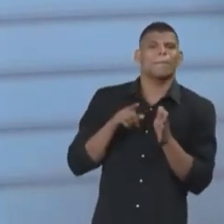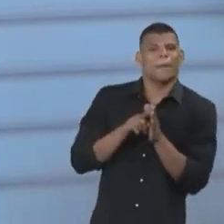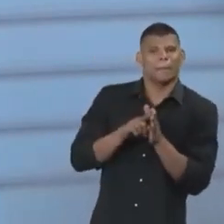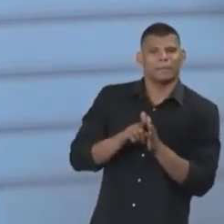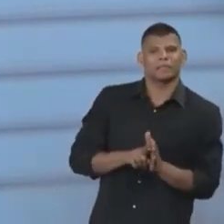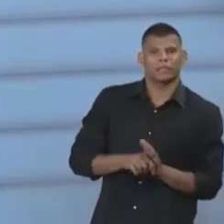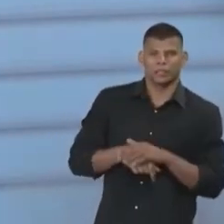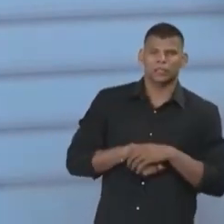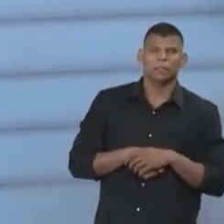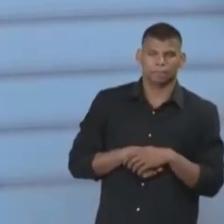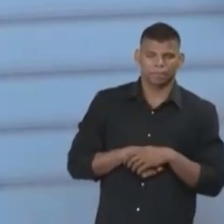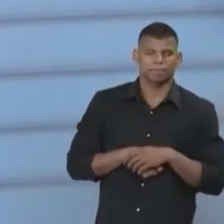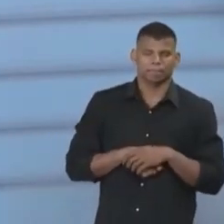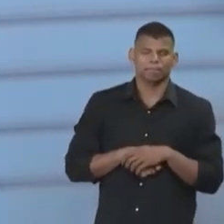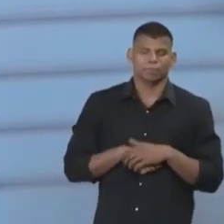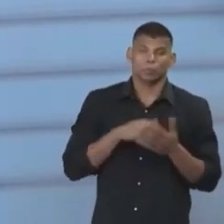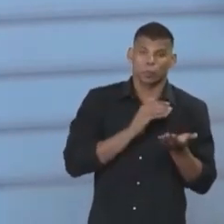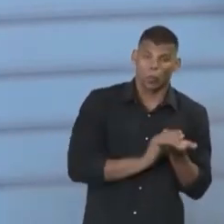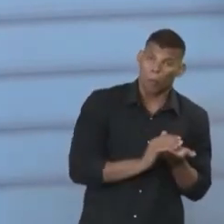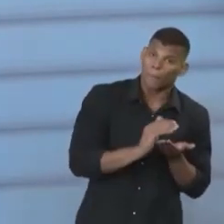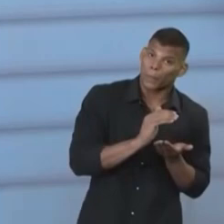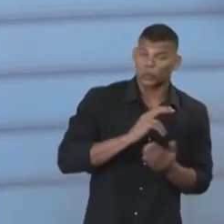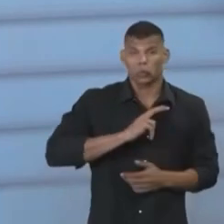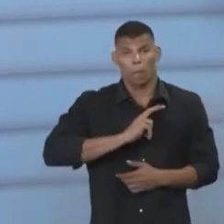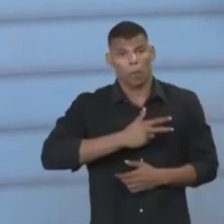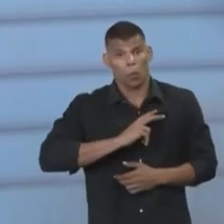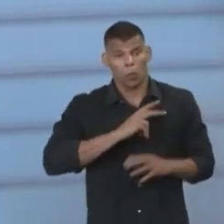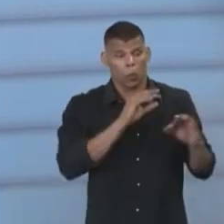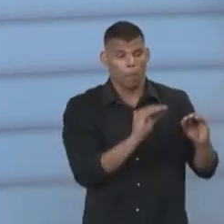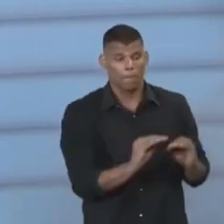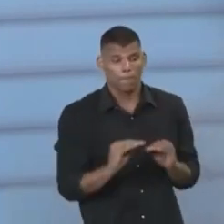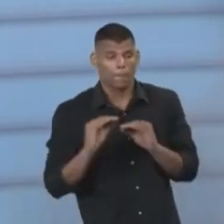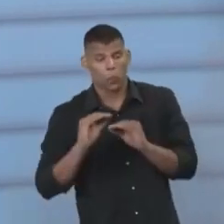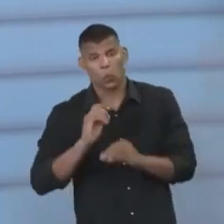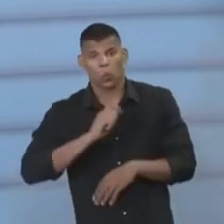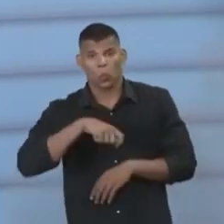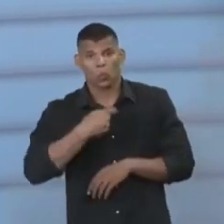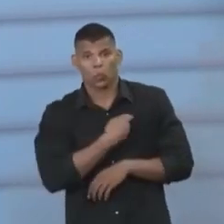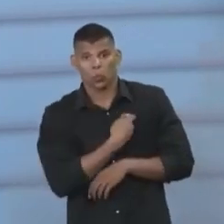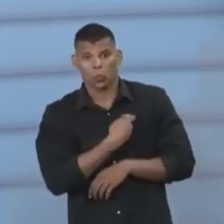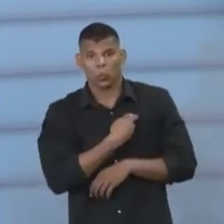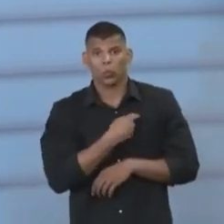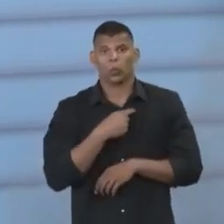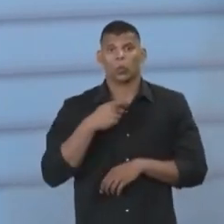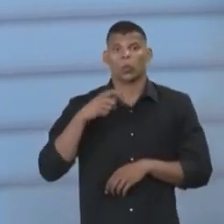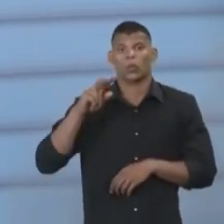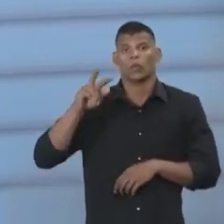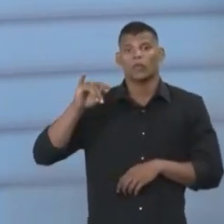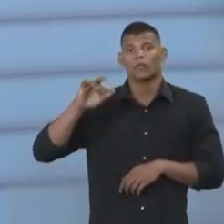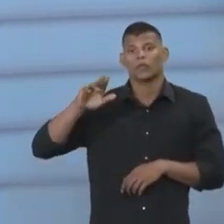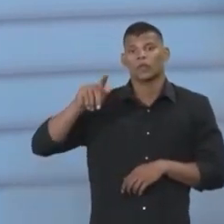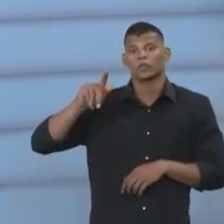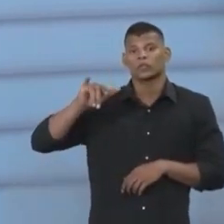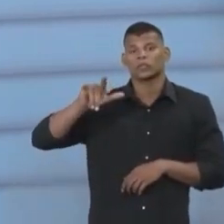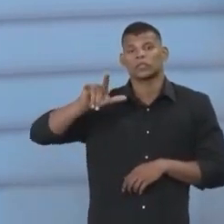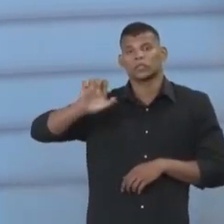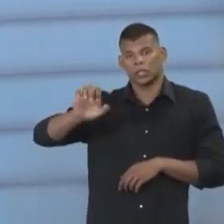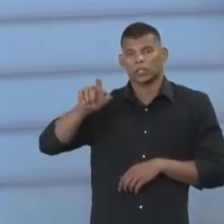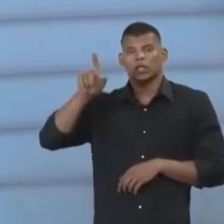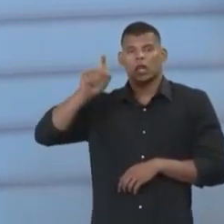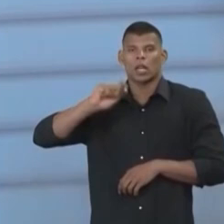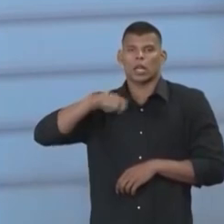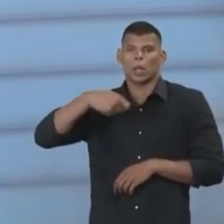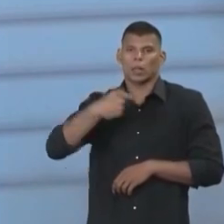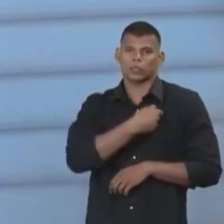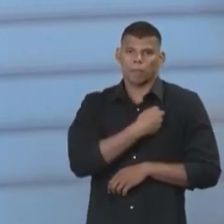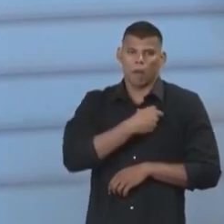expertise como pesquisadora, que é na área do ambiente. E eu concluí, então, na Universidade Rovira e Vigília, na Tarragona, na